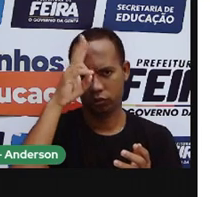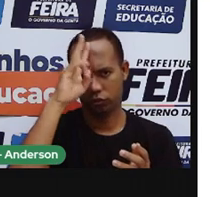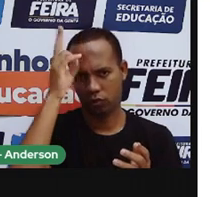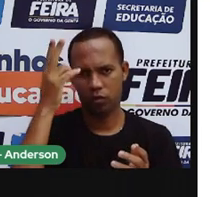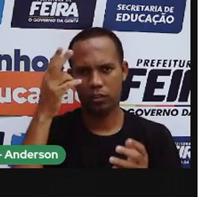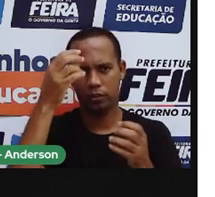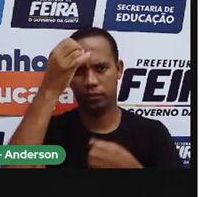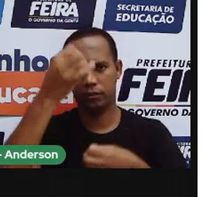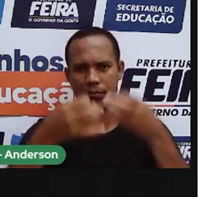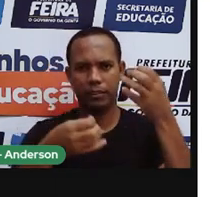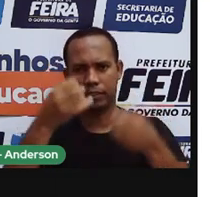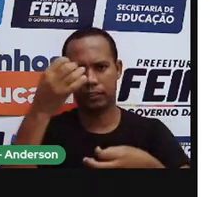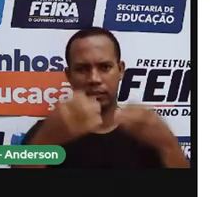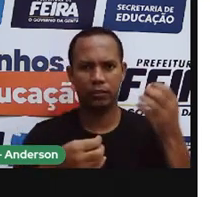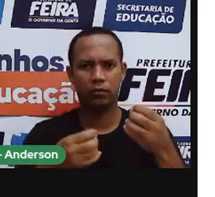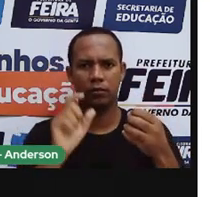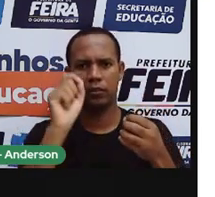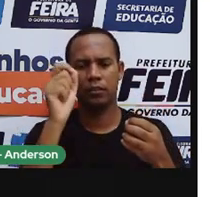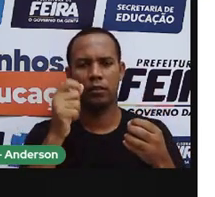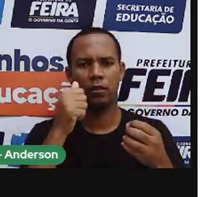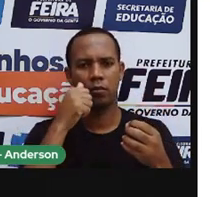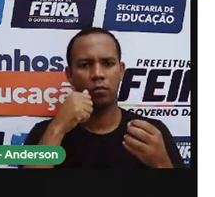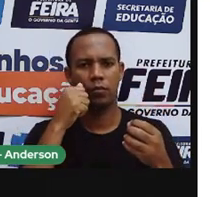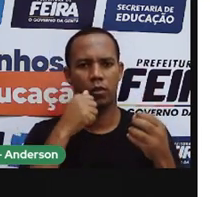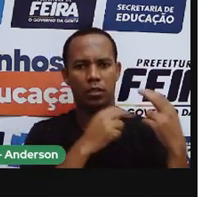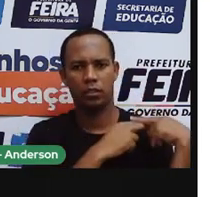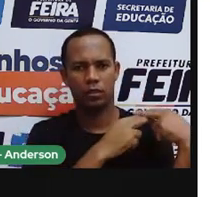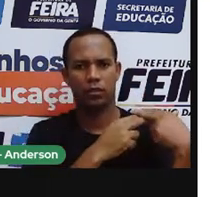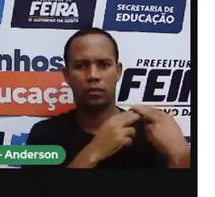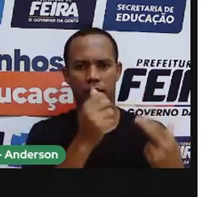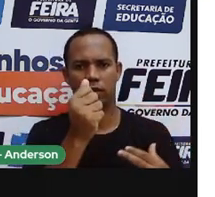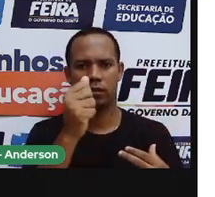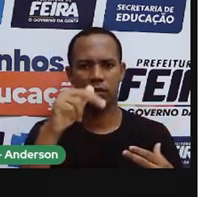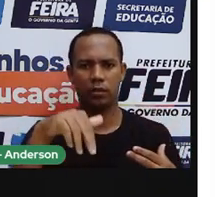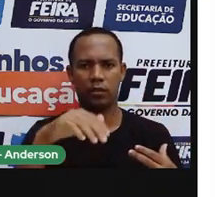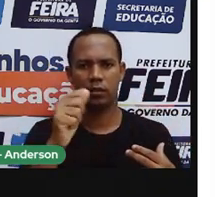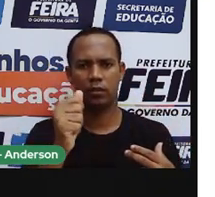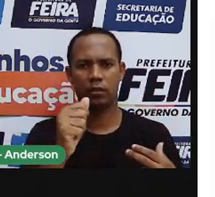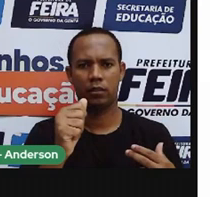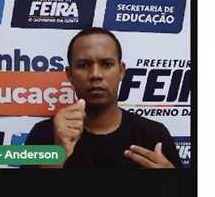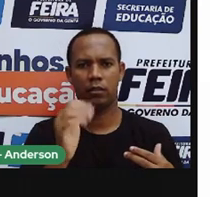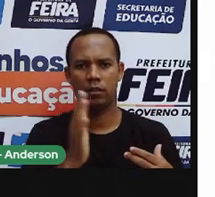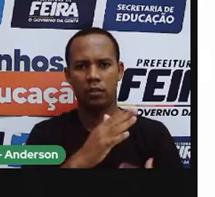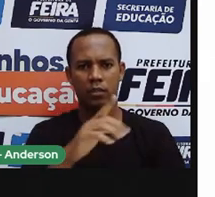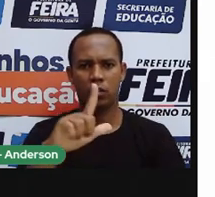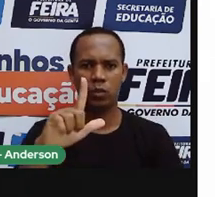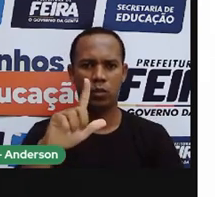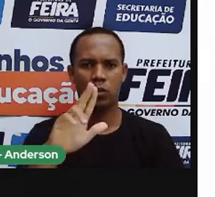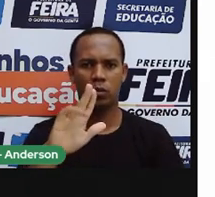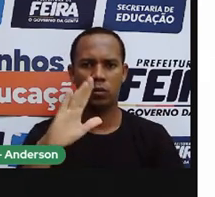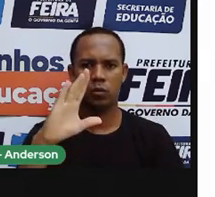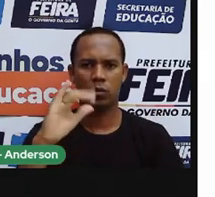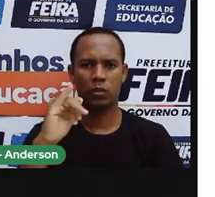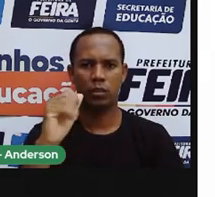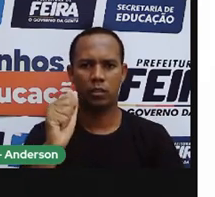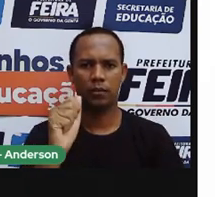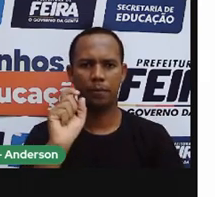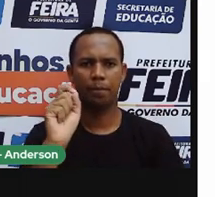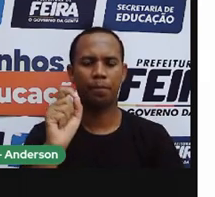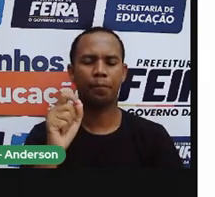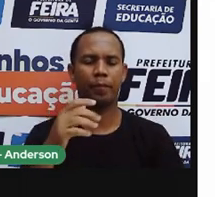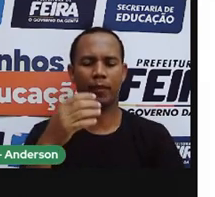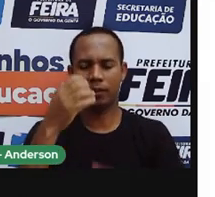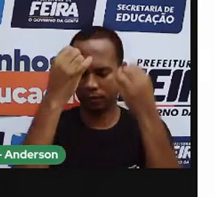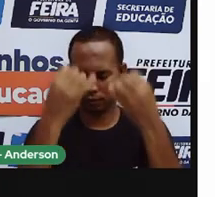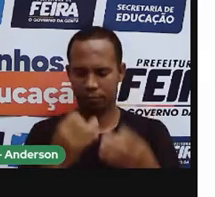índio da autora Ana Lúcia Souza Cruz, né, que é pra fazer a leitura pra vocês. Sou um